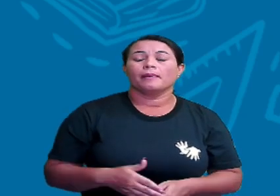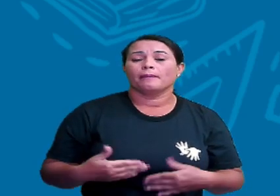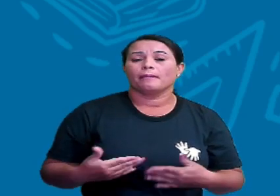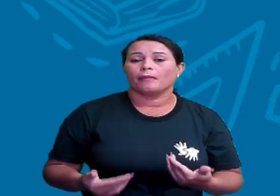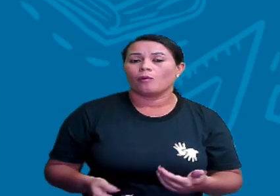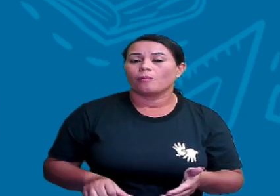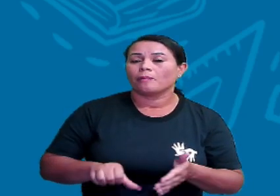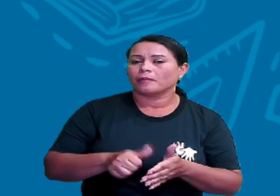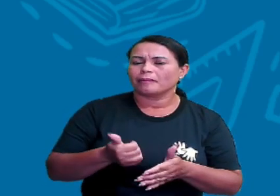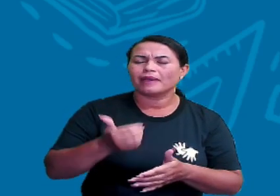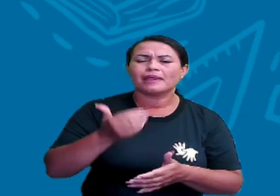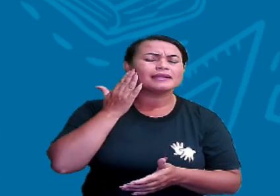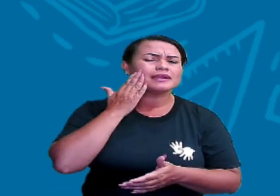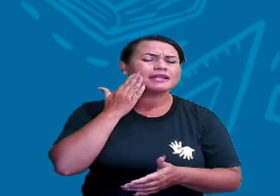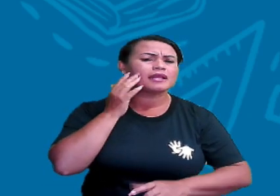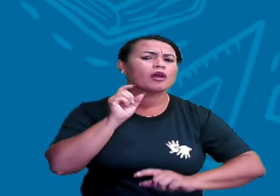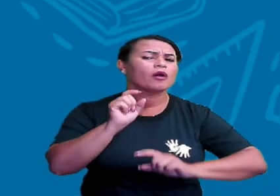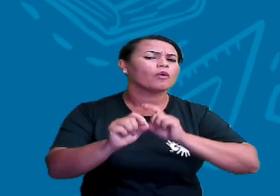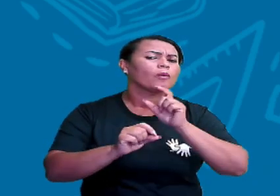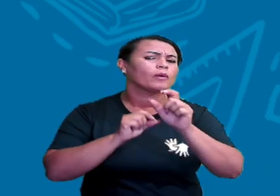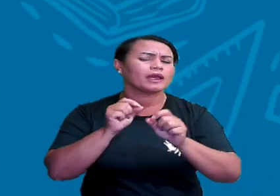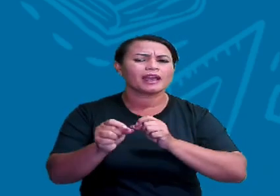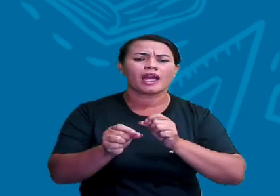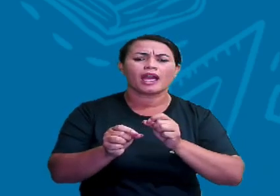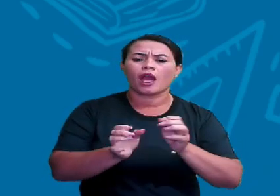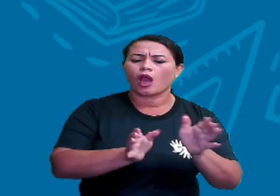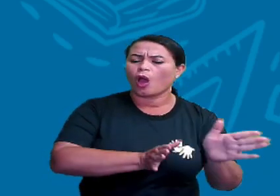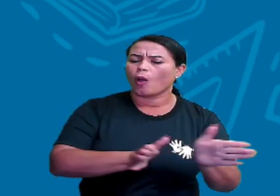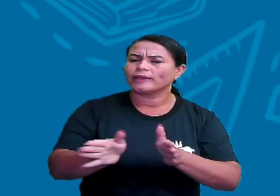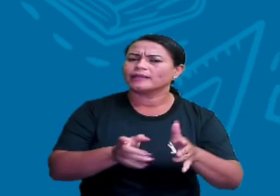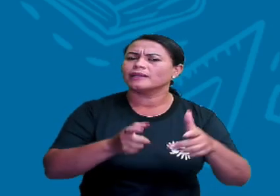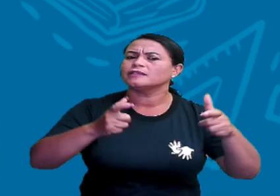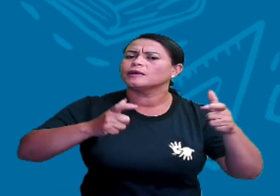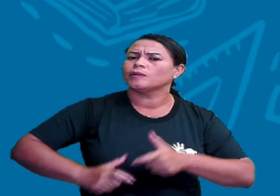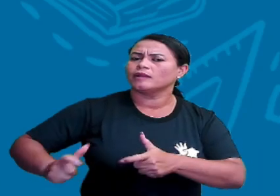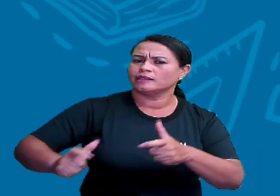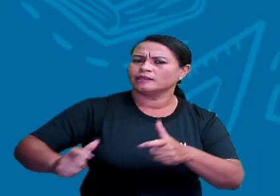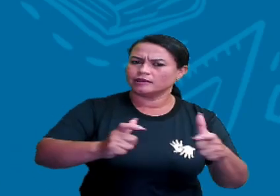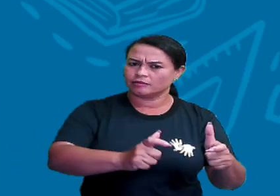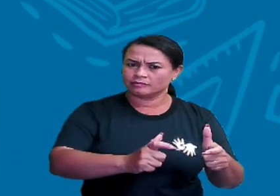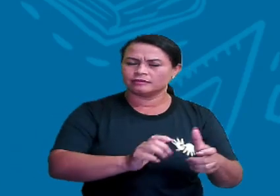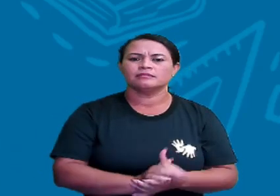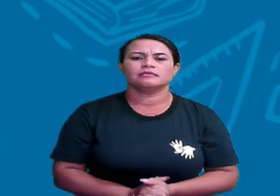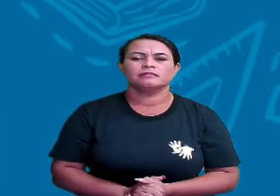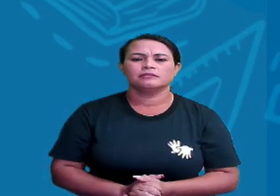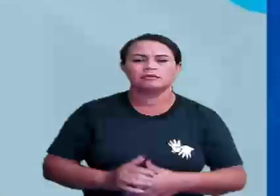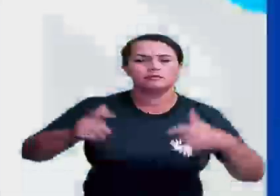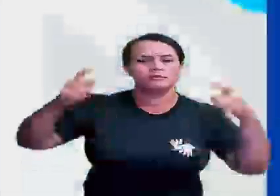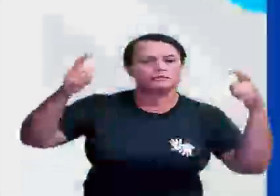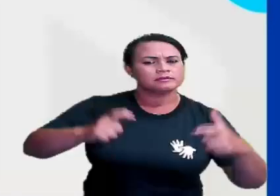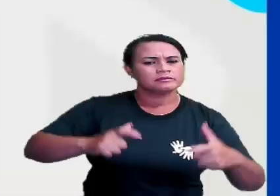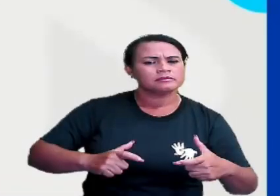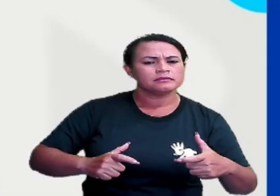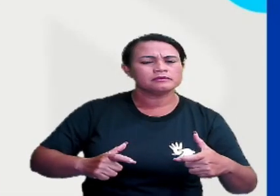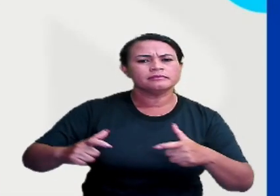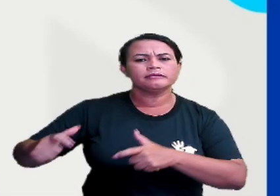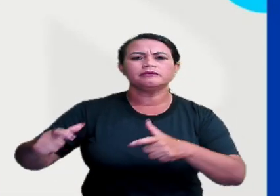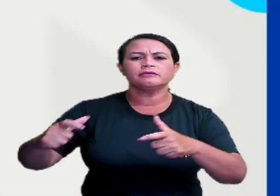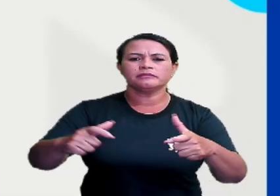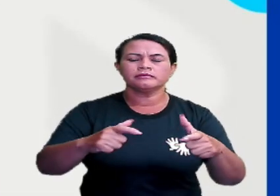Primeiro nós precisamos entender o que é orientação e localização, tá? Então localizar-se,